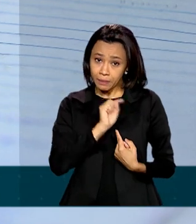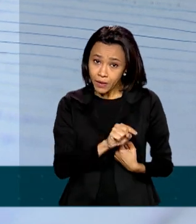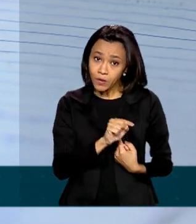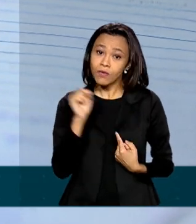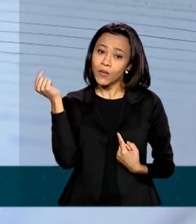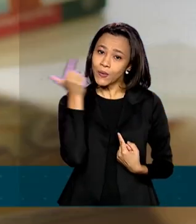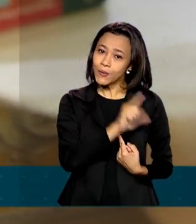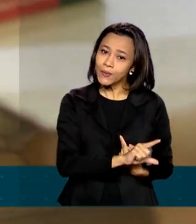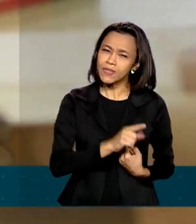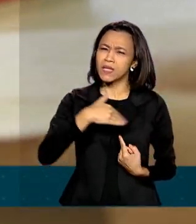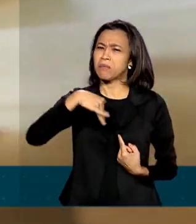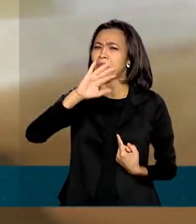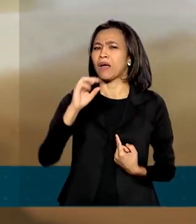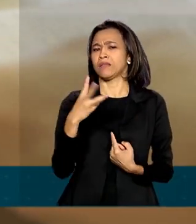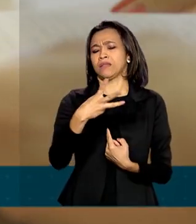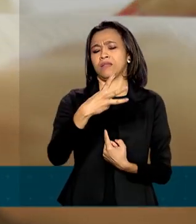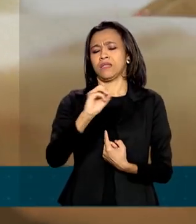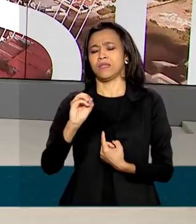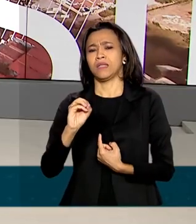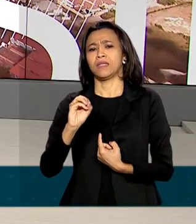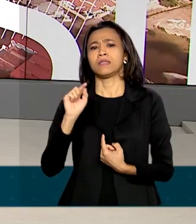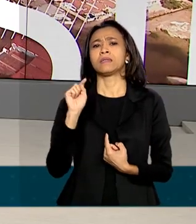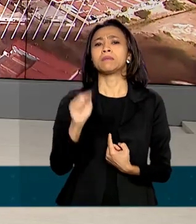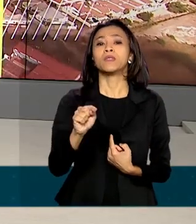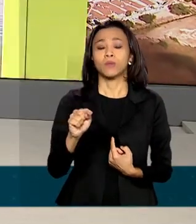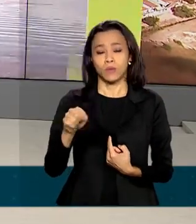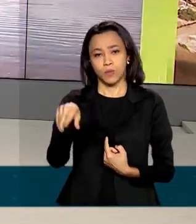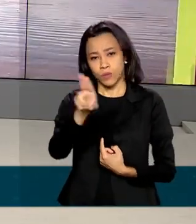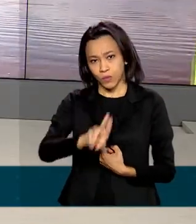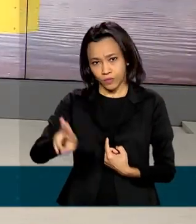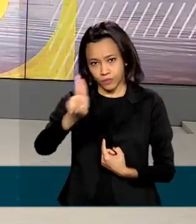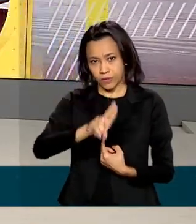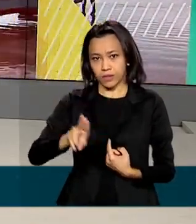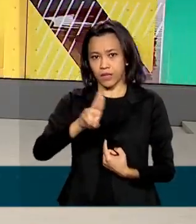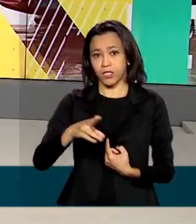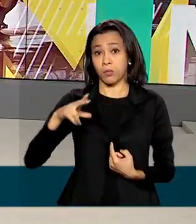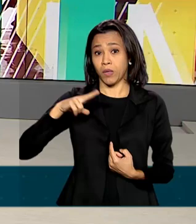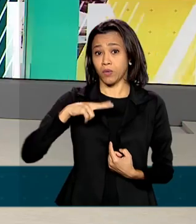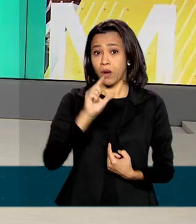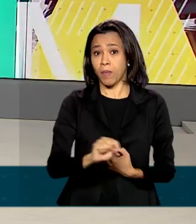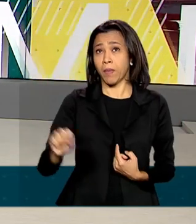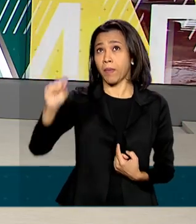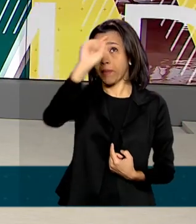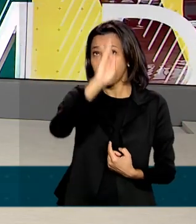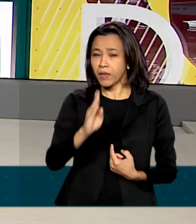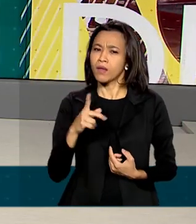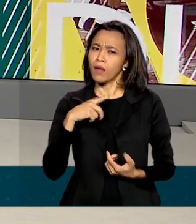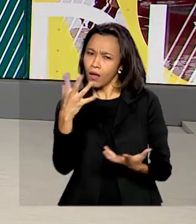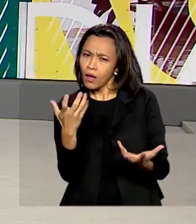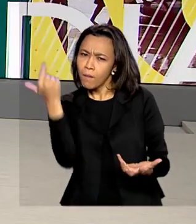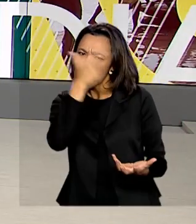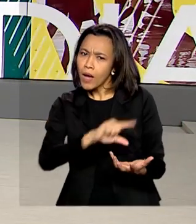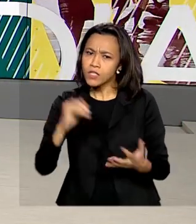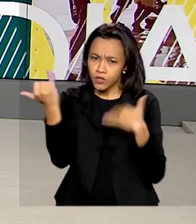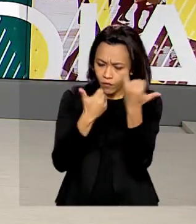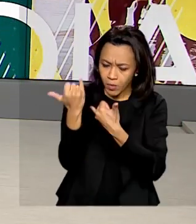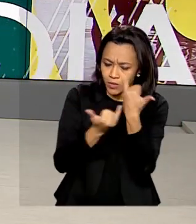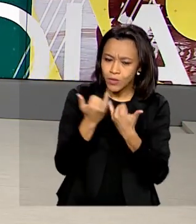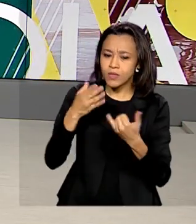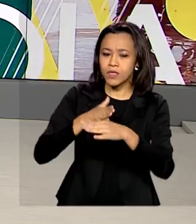de 1.300 universidades particulares em todo o país. Para ter acesso a outras informações, basta acessar a página do